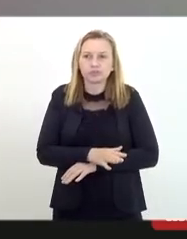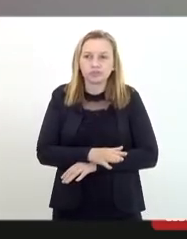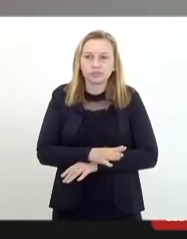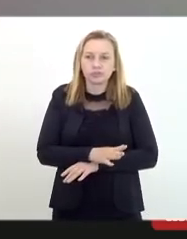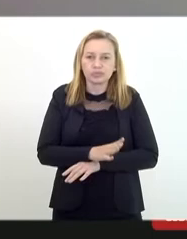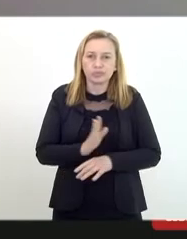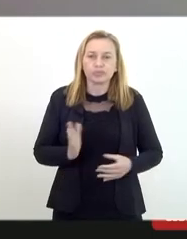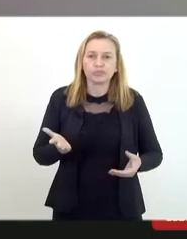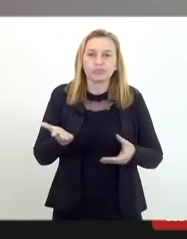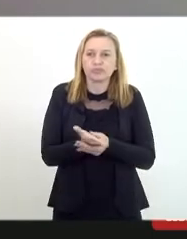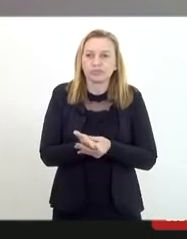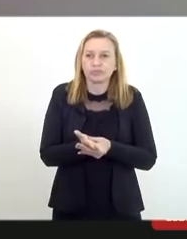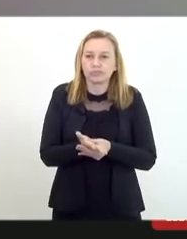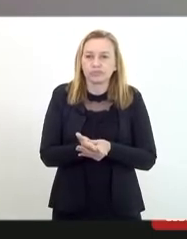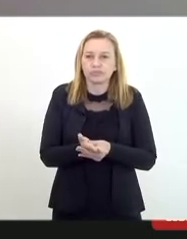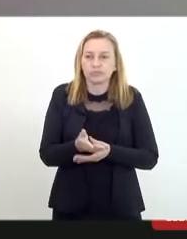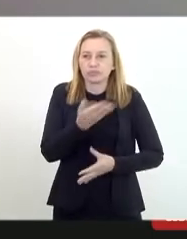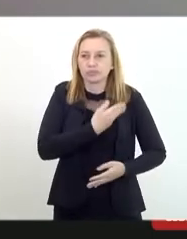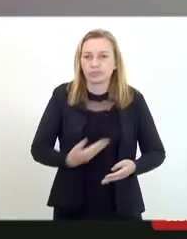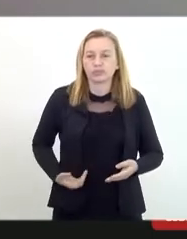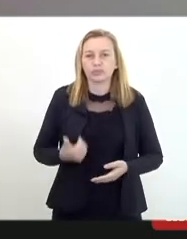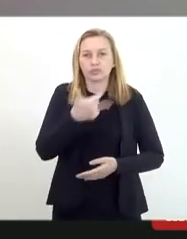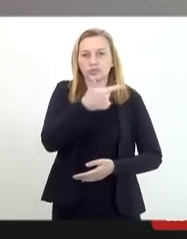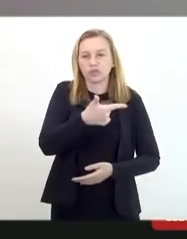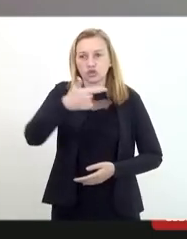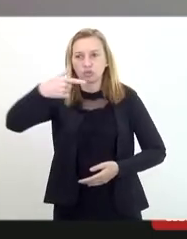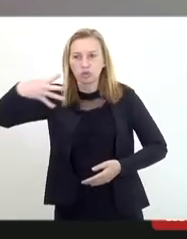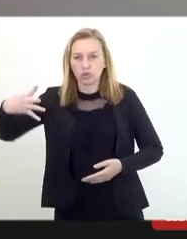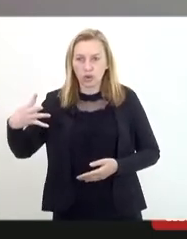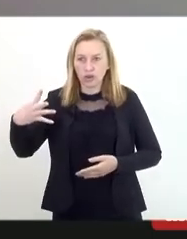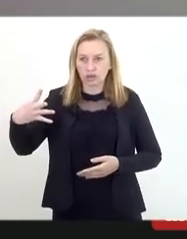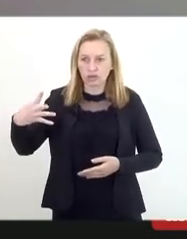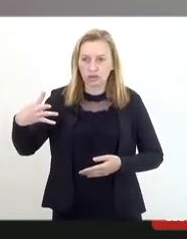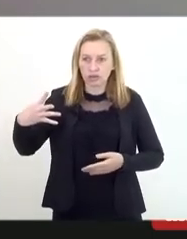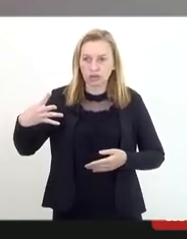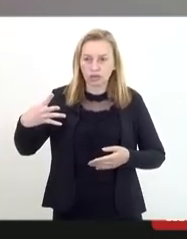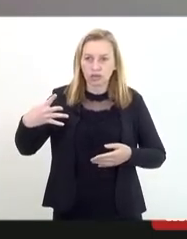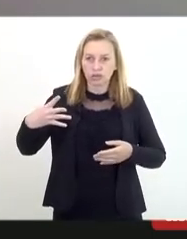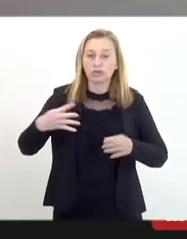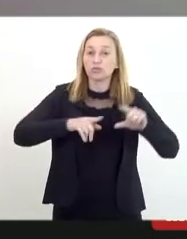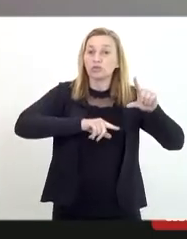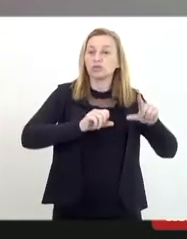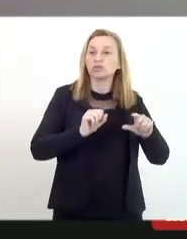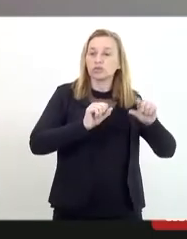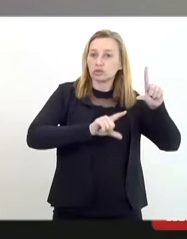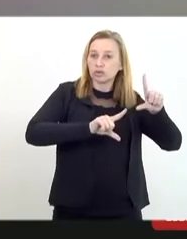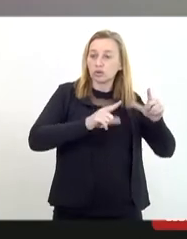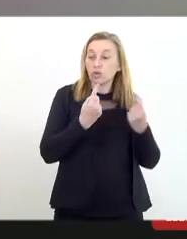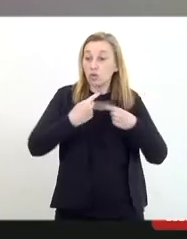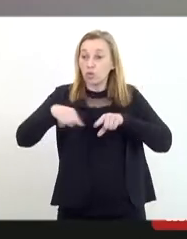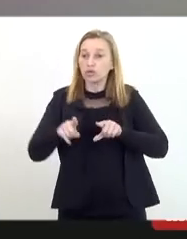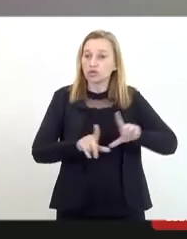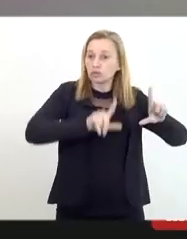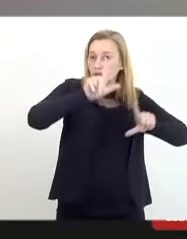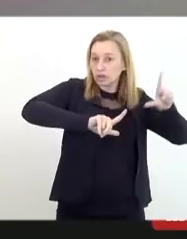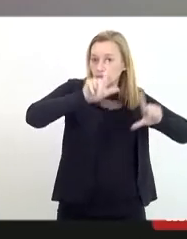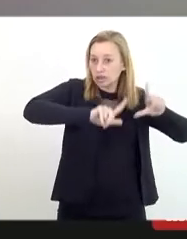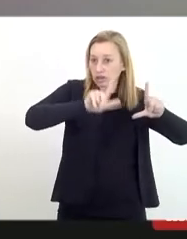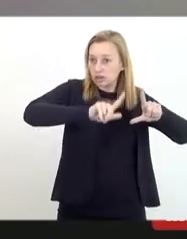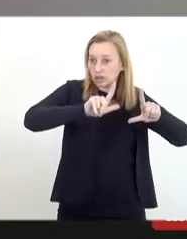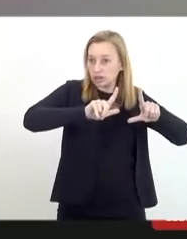ação civil pública em 2004 contra determinada rede de televisão, tendo em vista os ataques